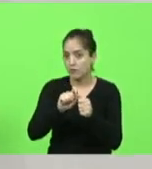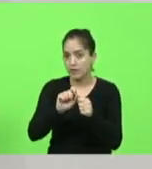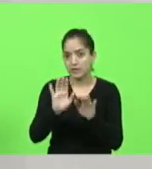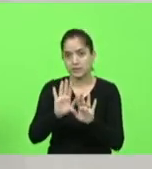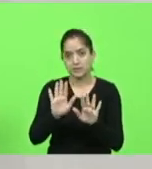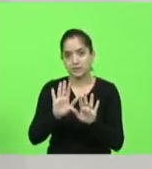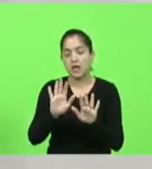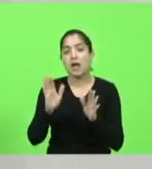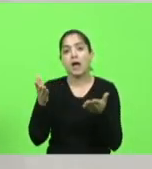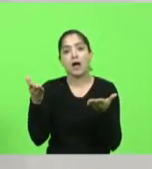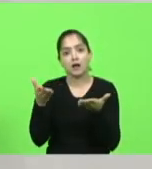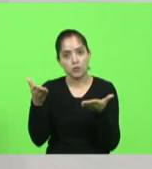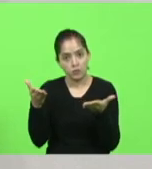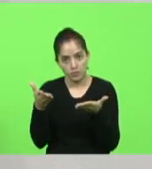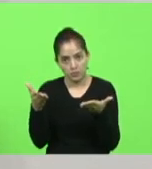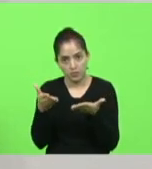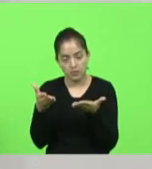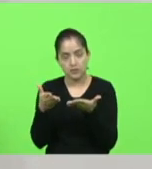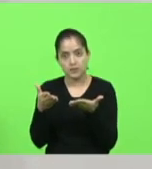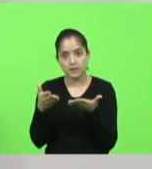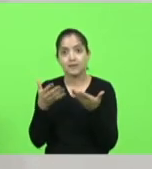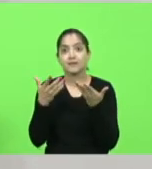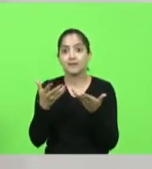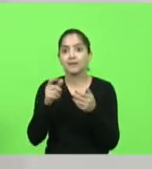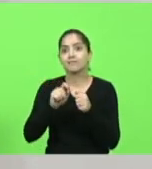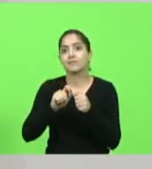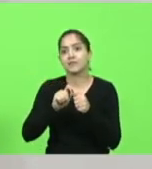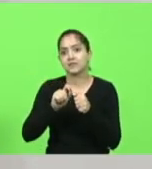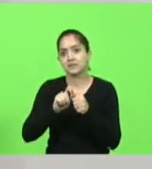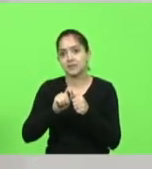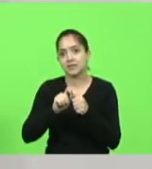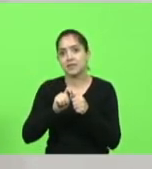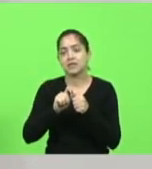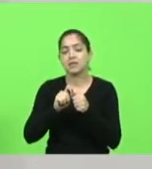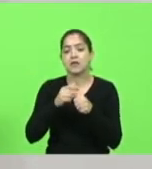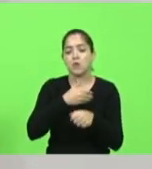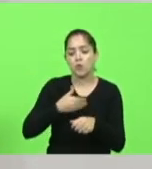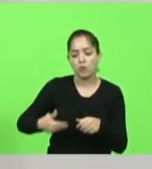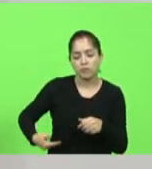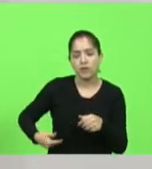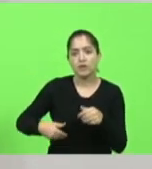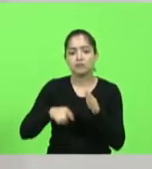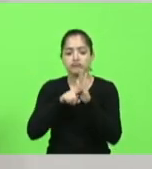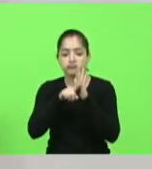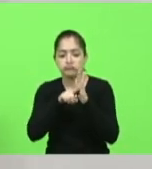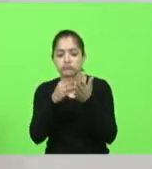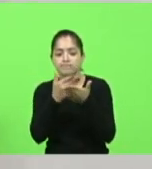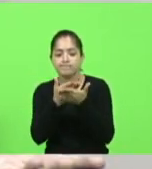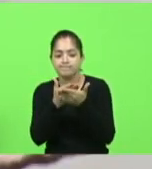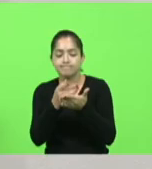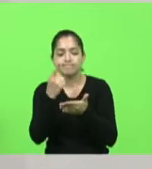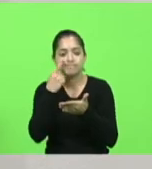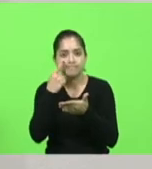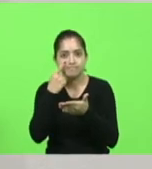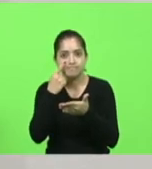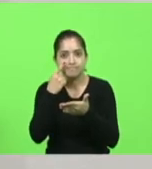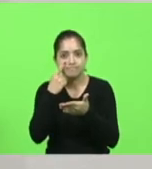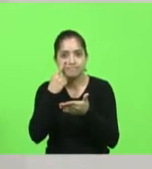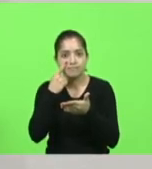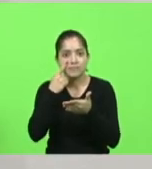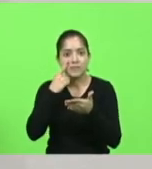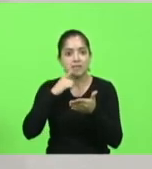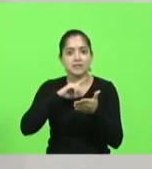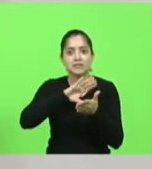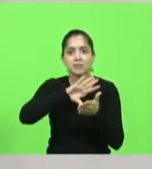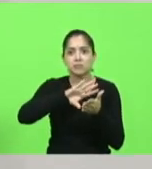agora, o é se fazer? Porque o governo analisou as contas e foi ver que está saindo todo esse dinheiro